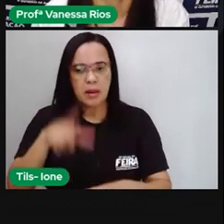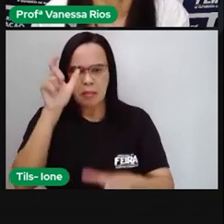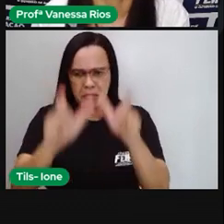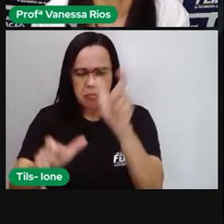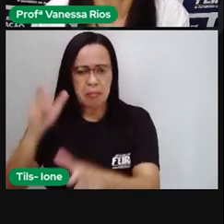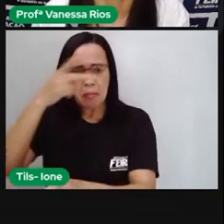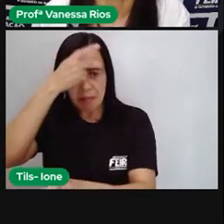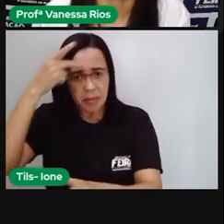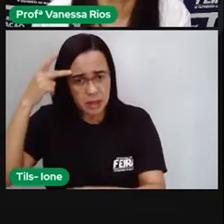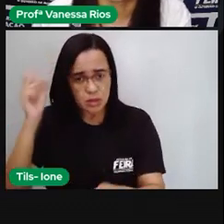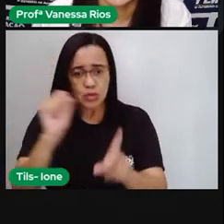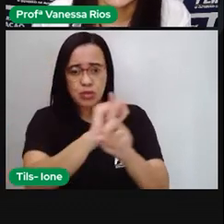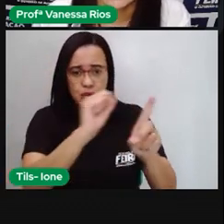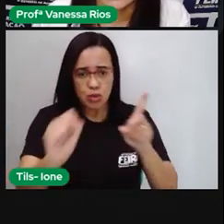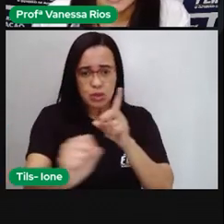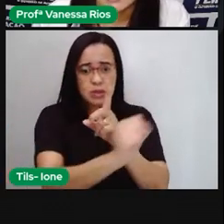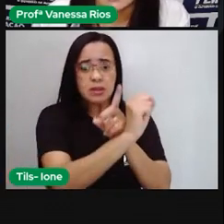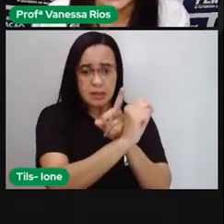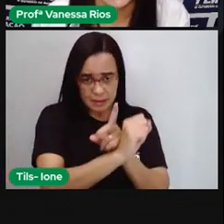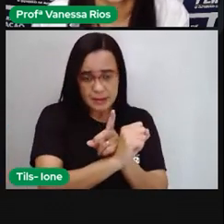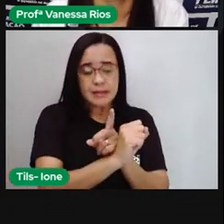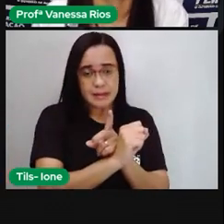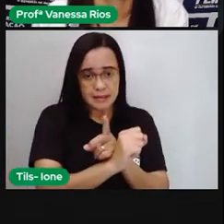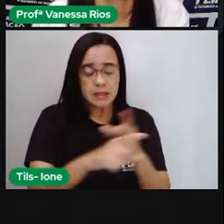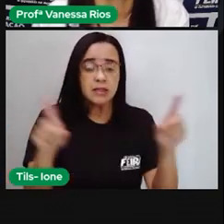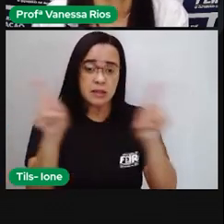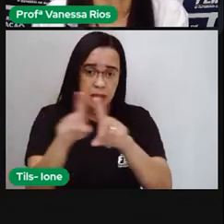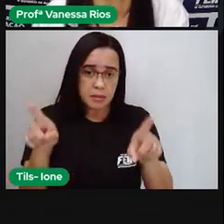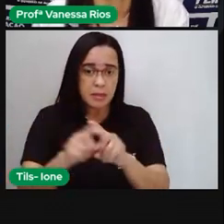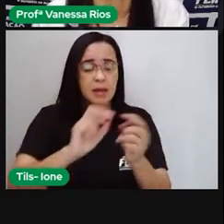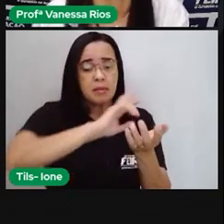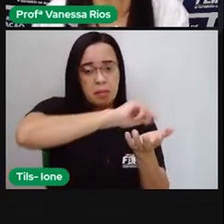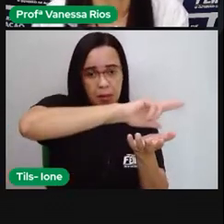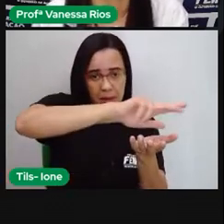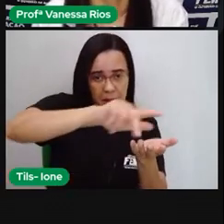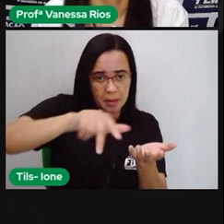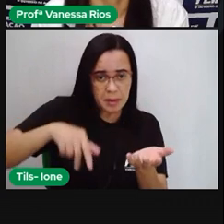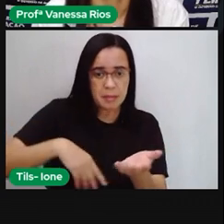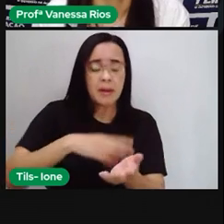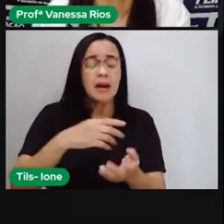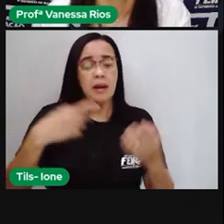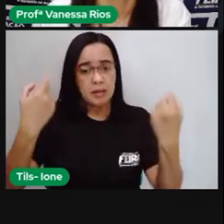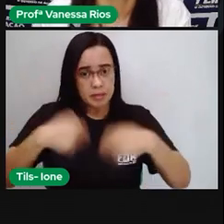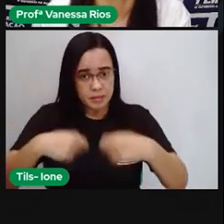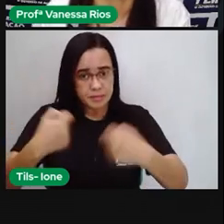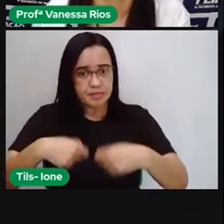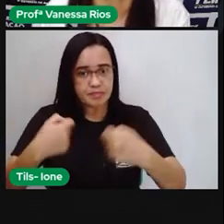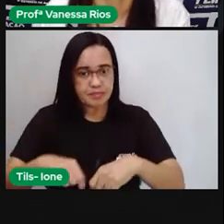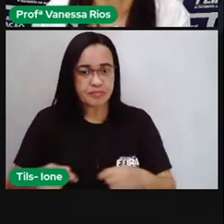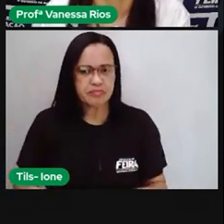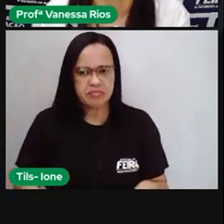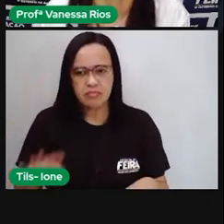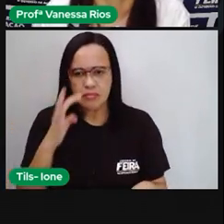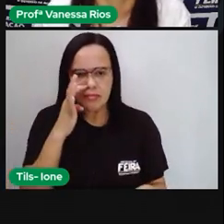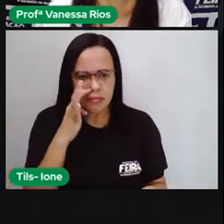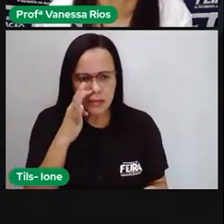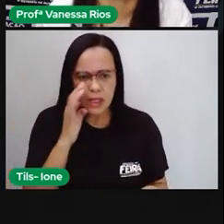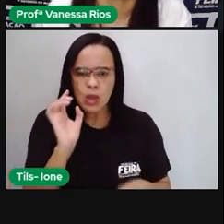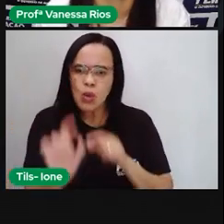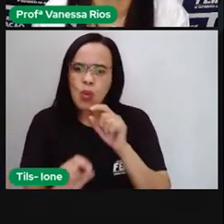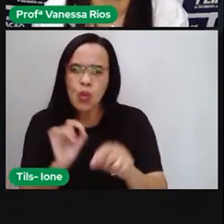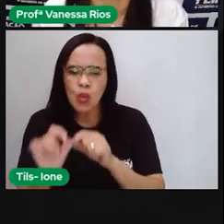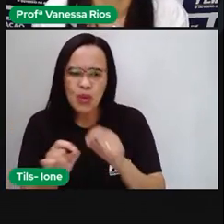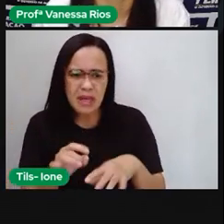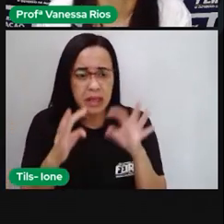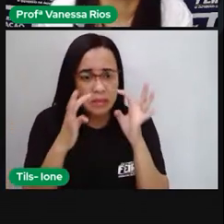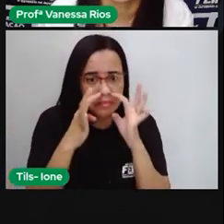todos nós fazemos parte dessa diversidade. E a gente precisa observar ela, não como se fosse algo que está fora, né?